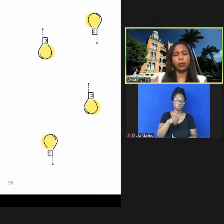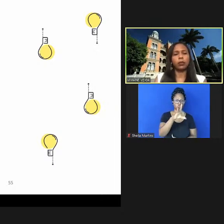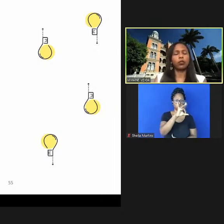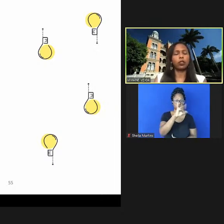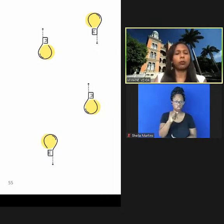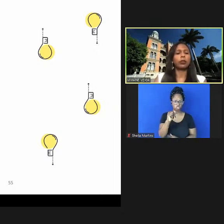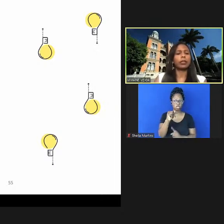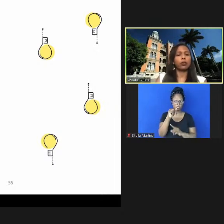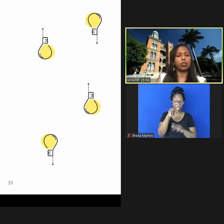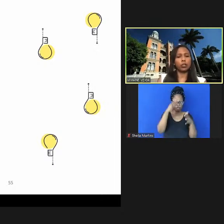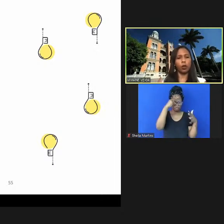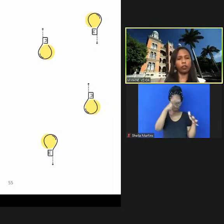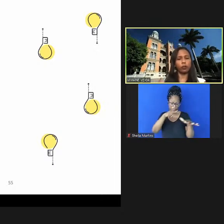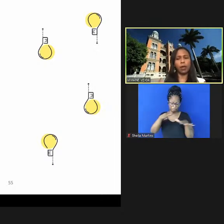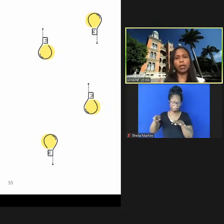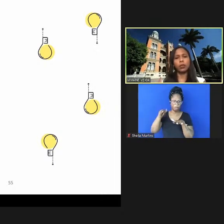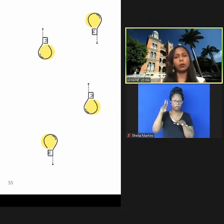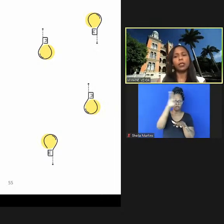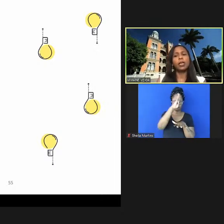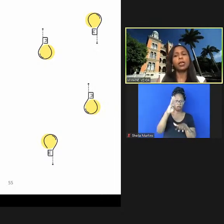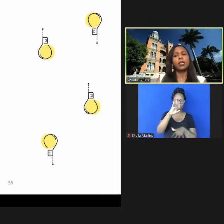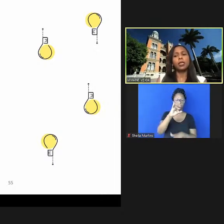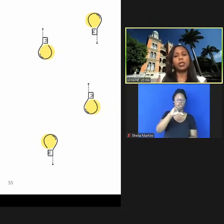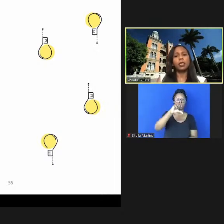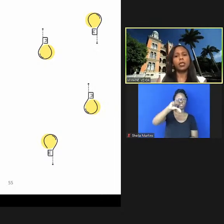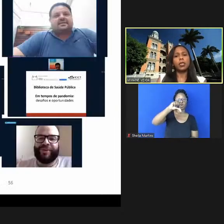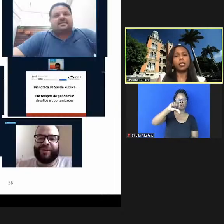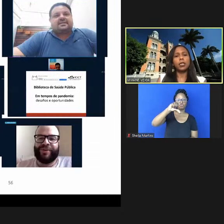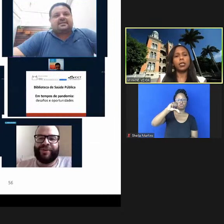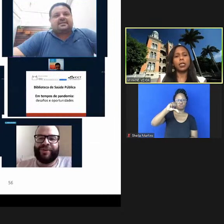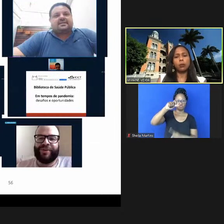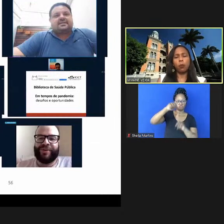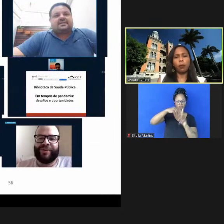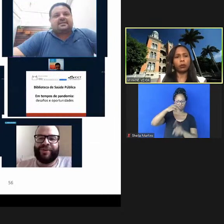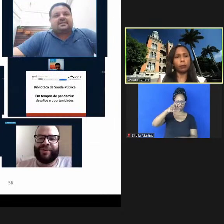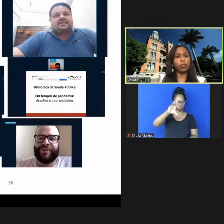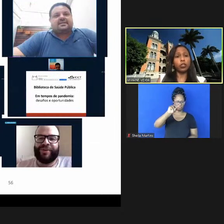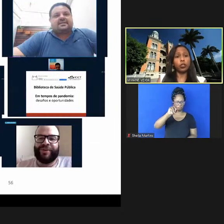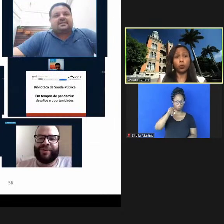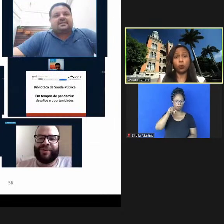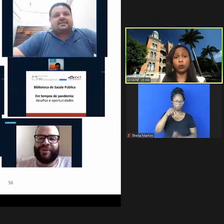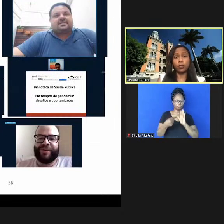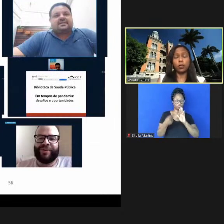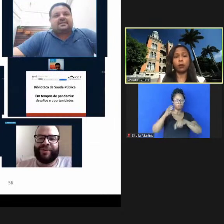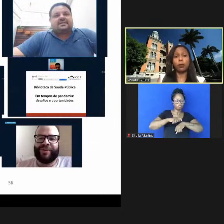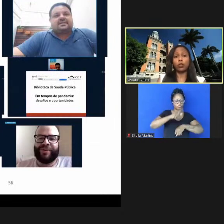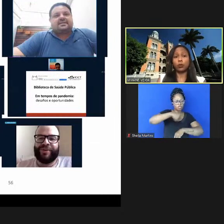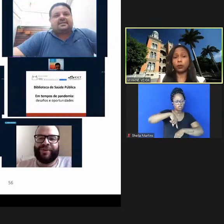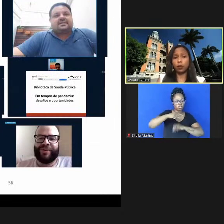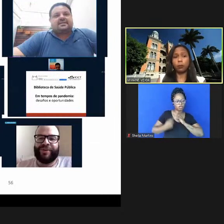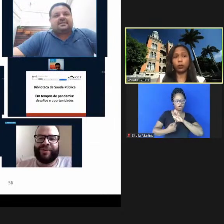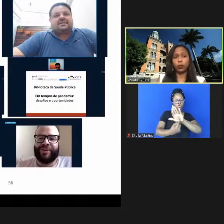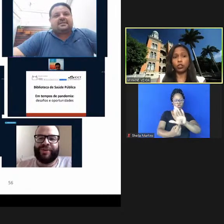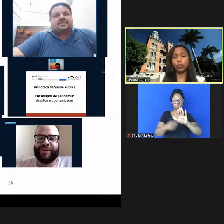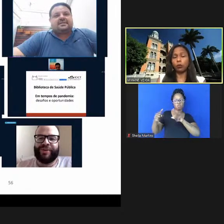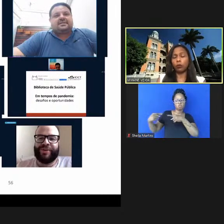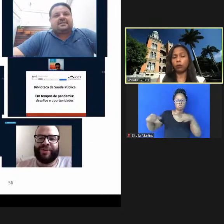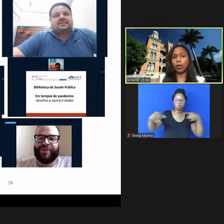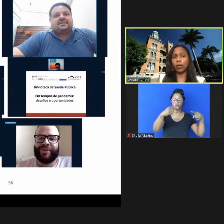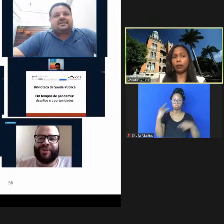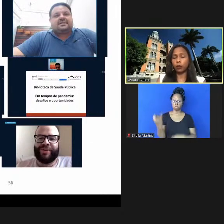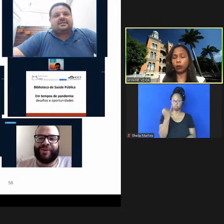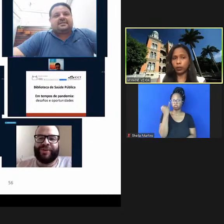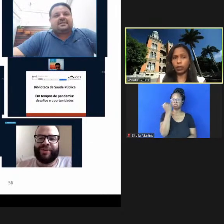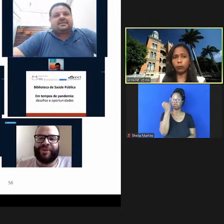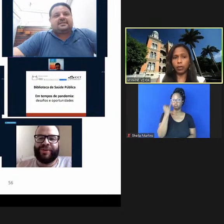semana do dia do bibliotecário dia 9 de março e nesse momento também a gente trouxe uma discussão importante com